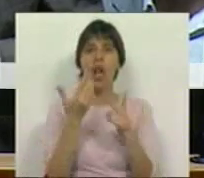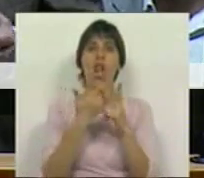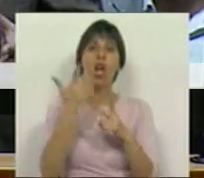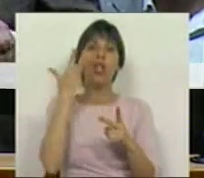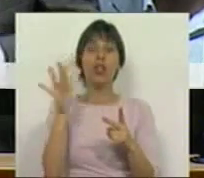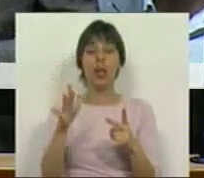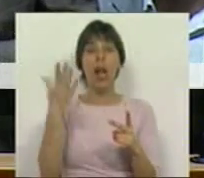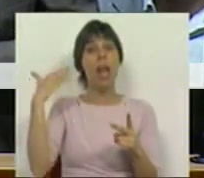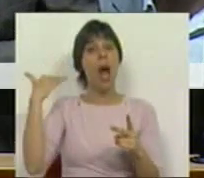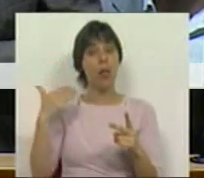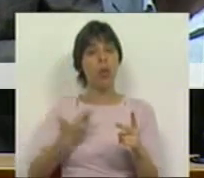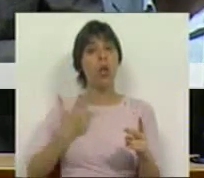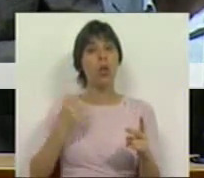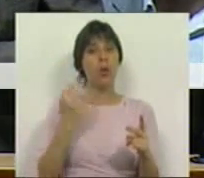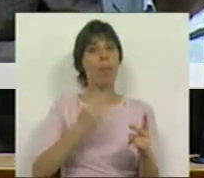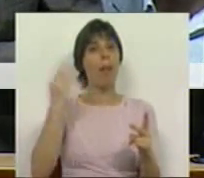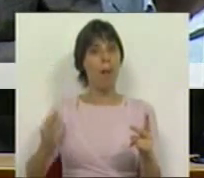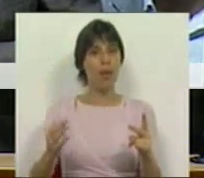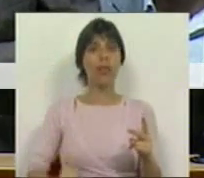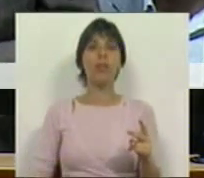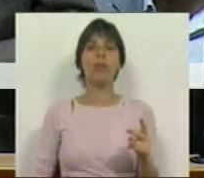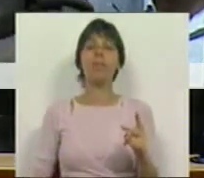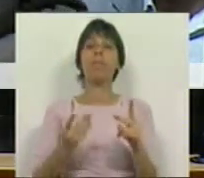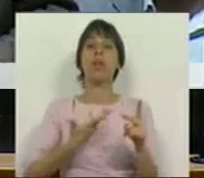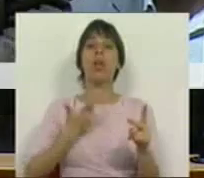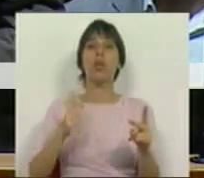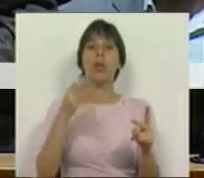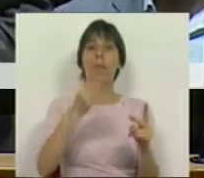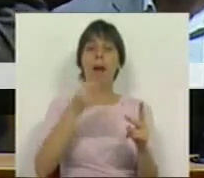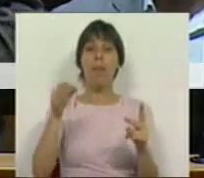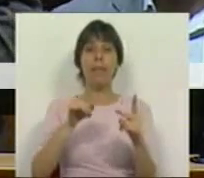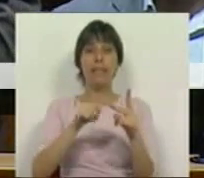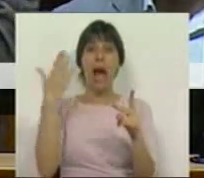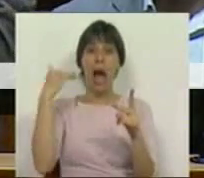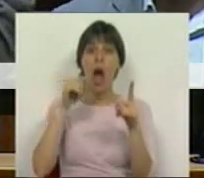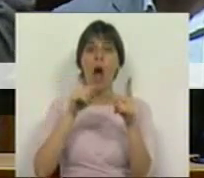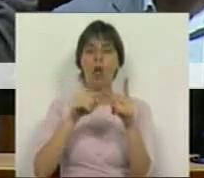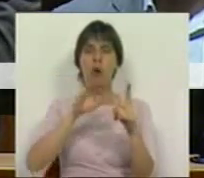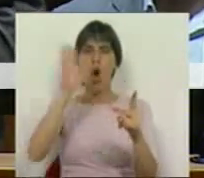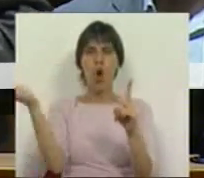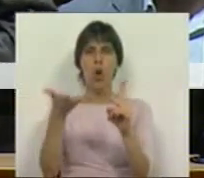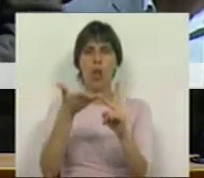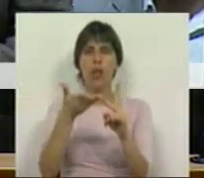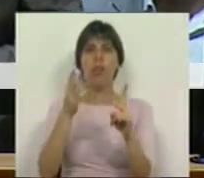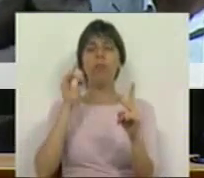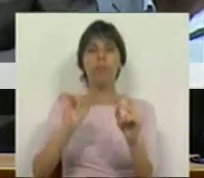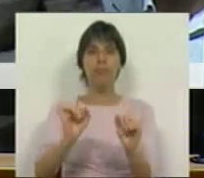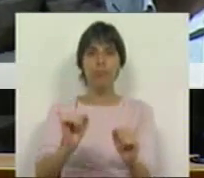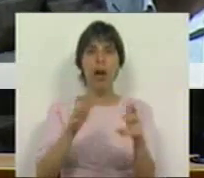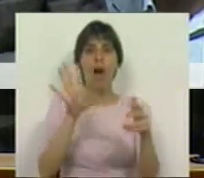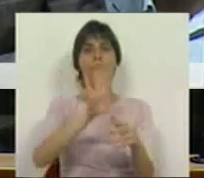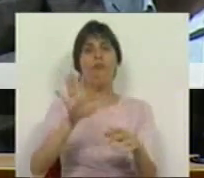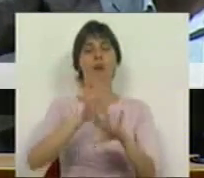dos Negócios Estrangeiros, da altura, o Dr. Paulo Portas. E o Dr. Paulo Portas, nessa altura, condenou a condução